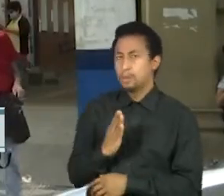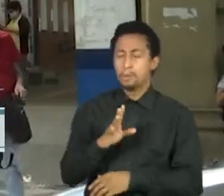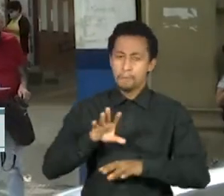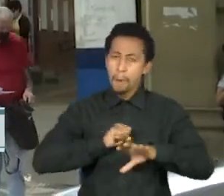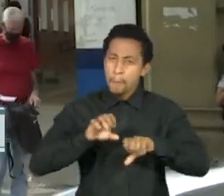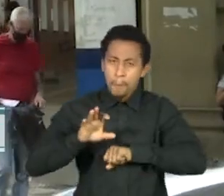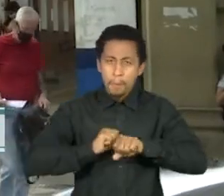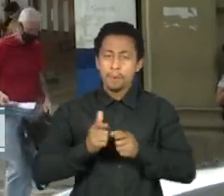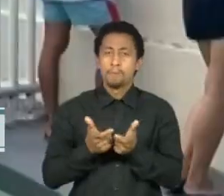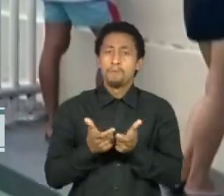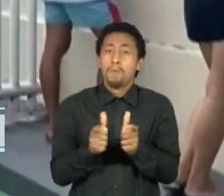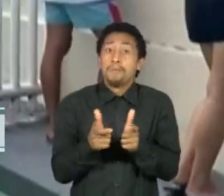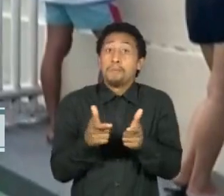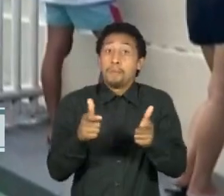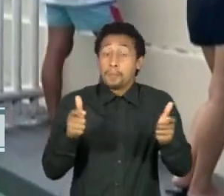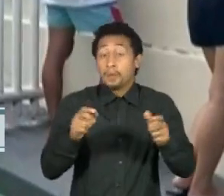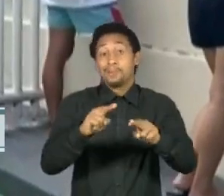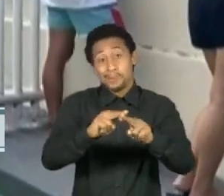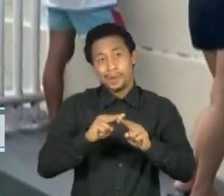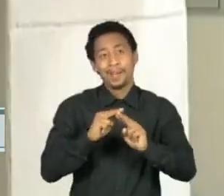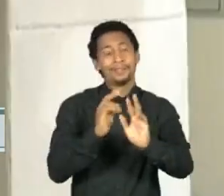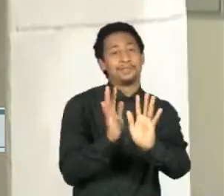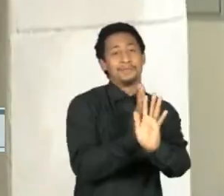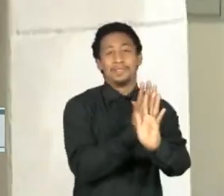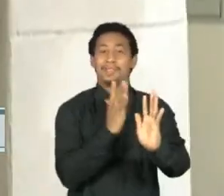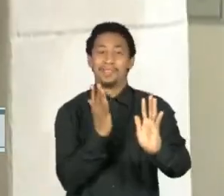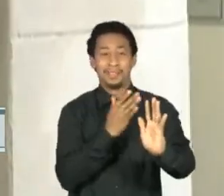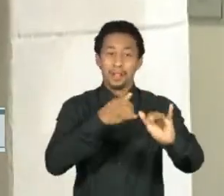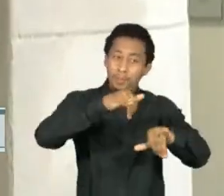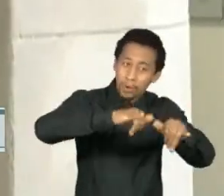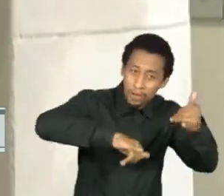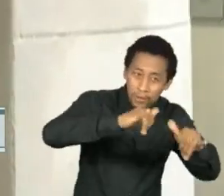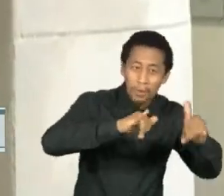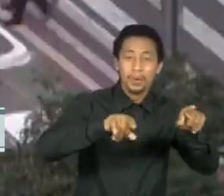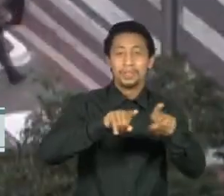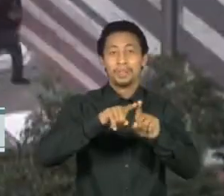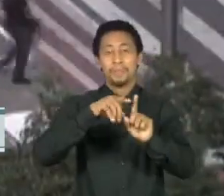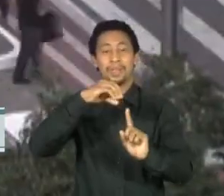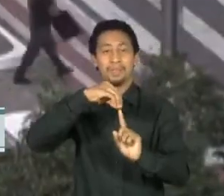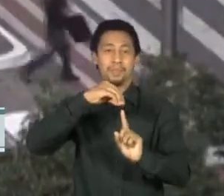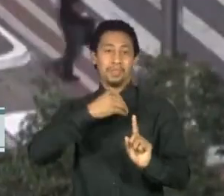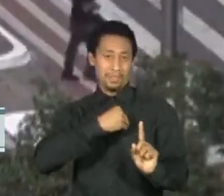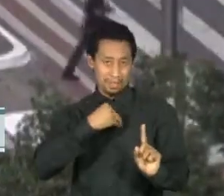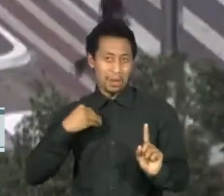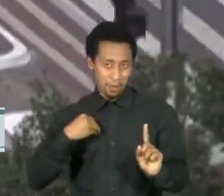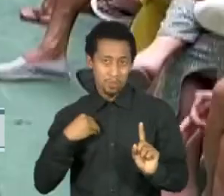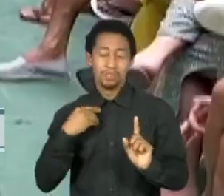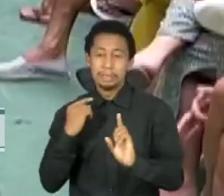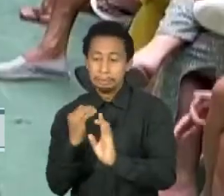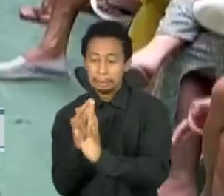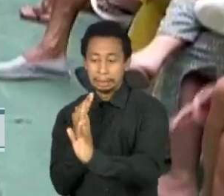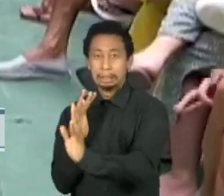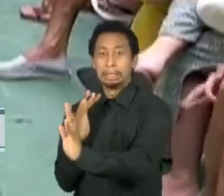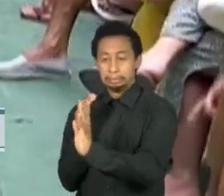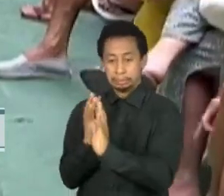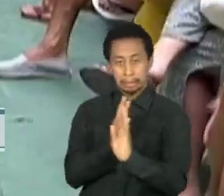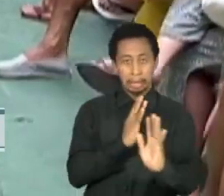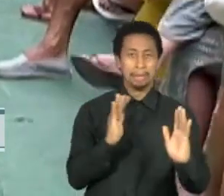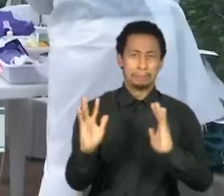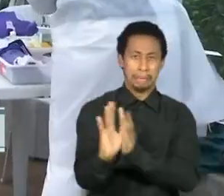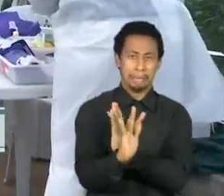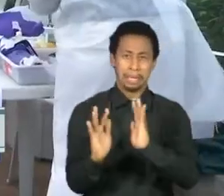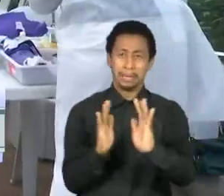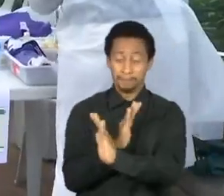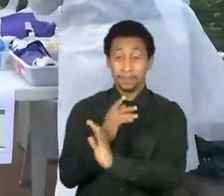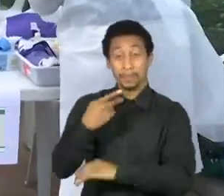dos casos se reflete nas filas de atendimento de laboratórios e de postos de saúde. Somente o estado de São Paulo teve um aumento de mais